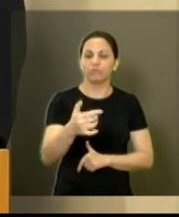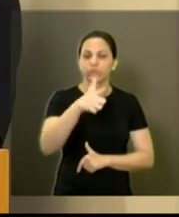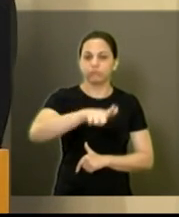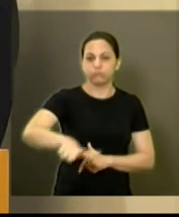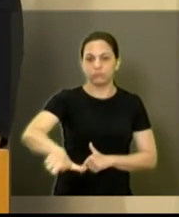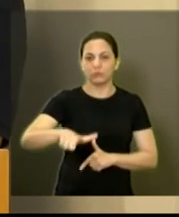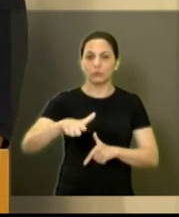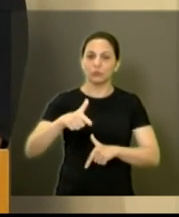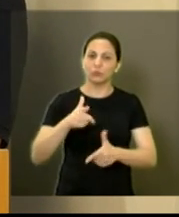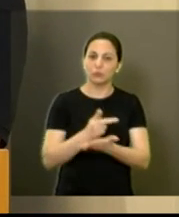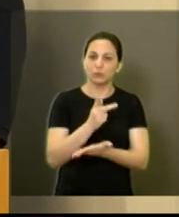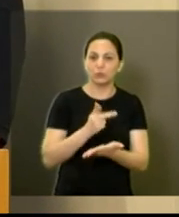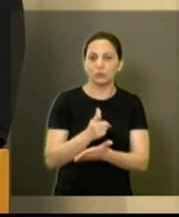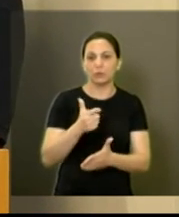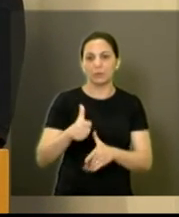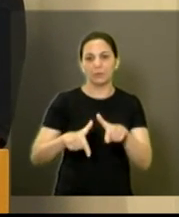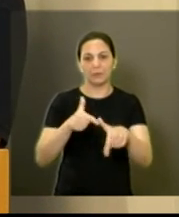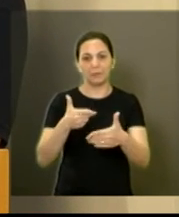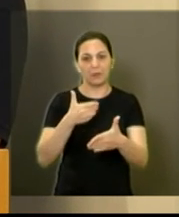trabalho contínuo